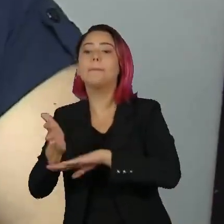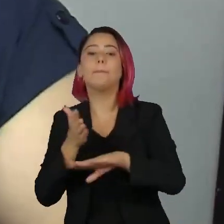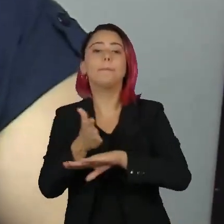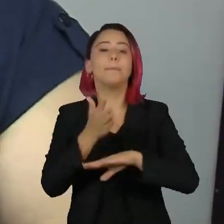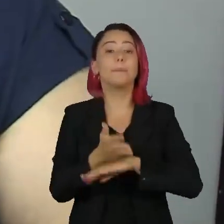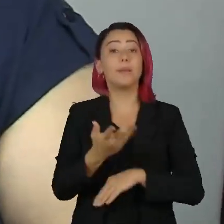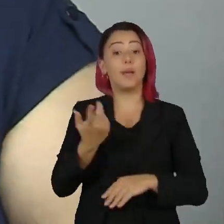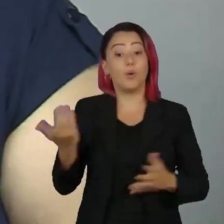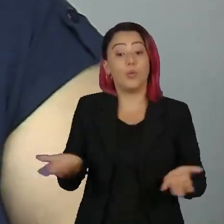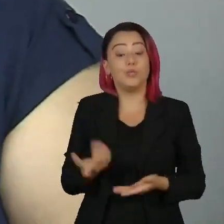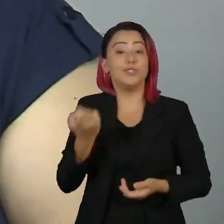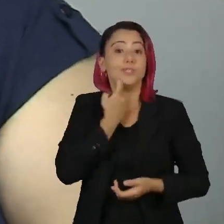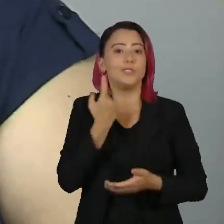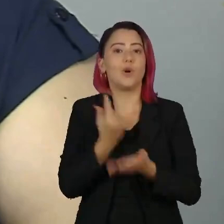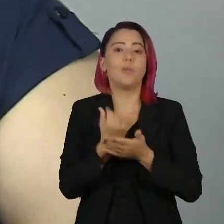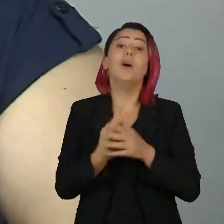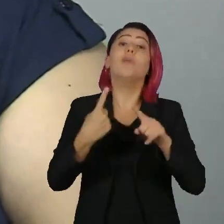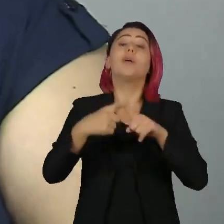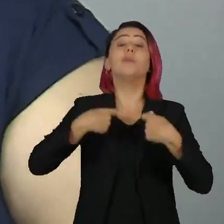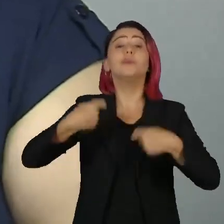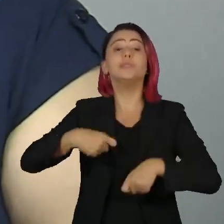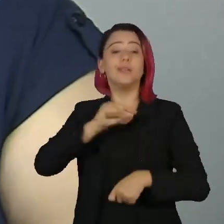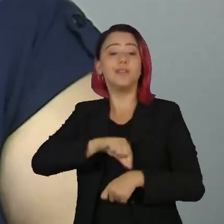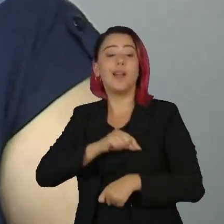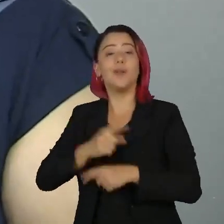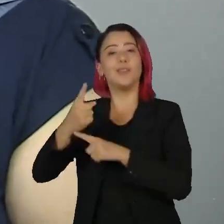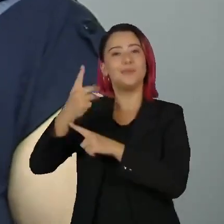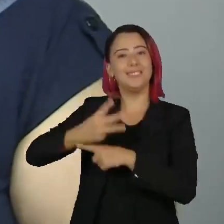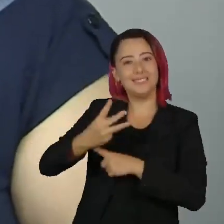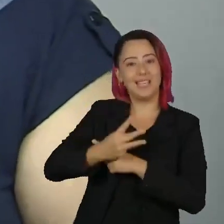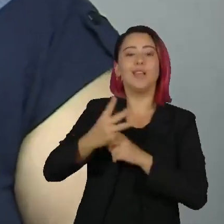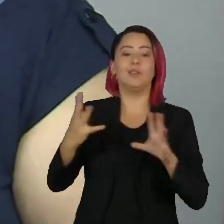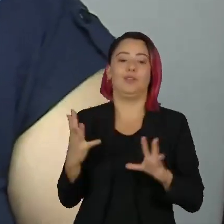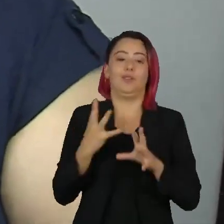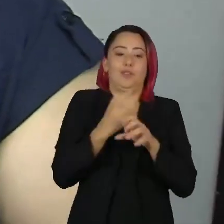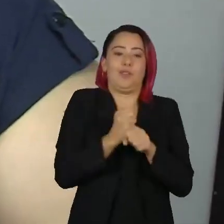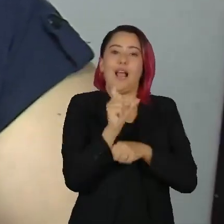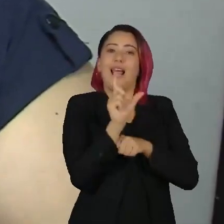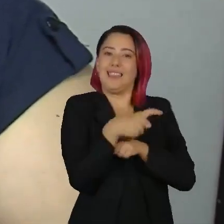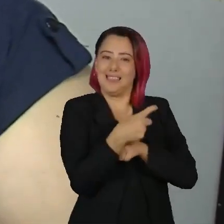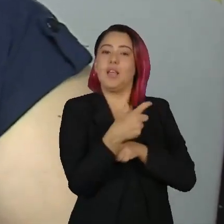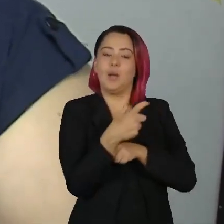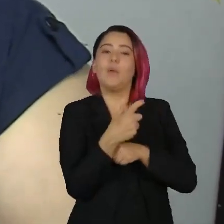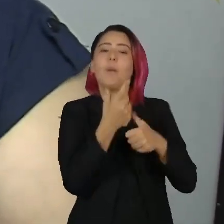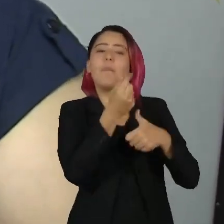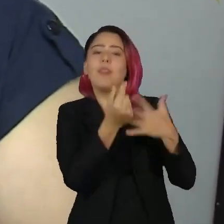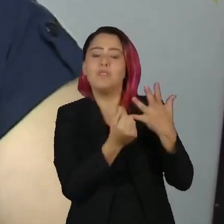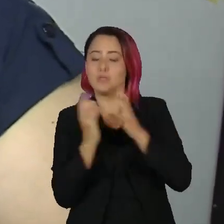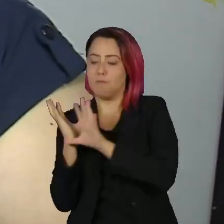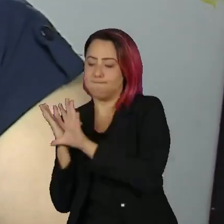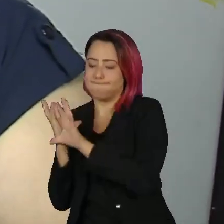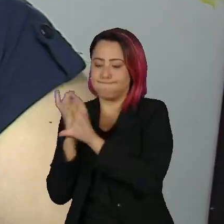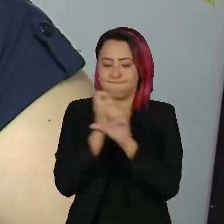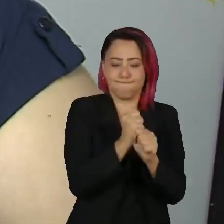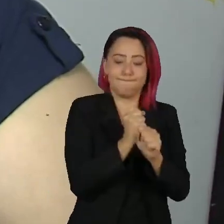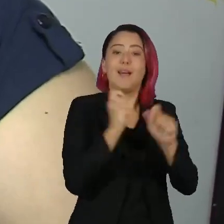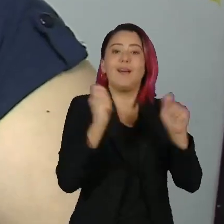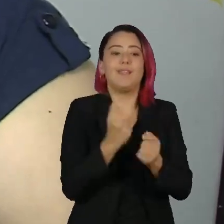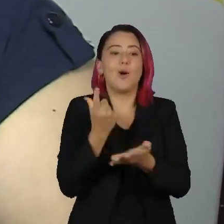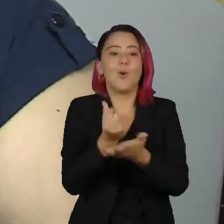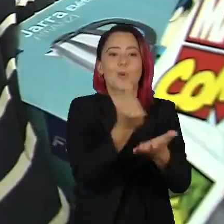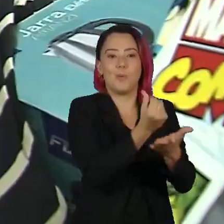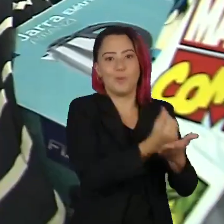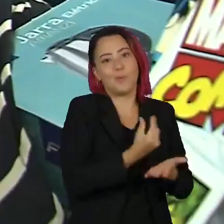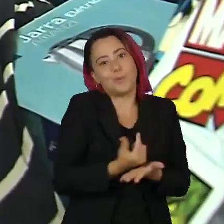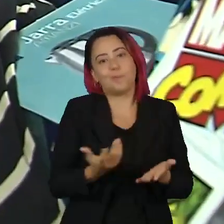Eu esperei juntar o 13º junto com o Vale para poder complementar nas compras